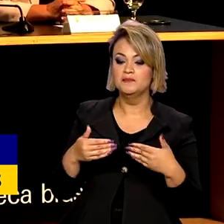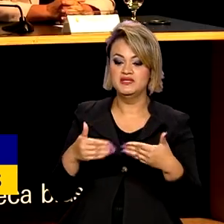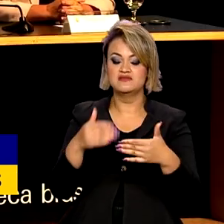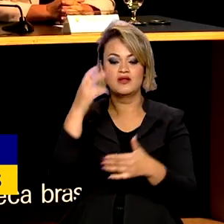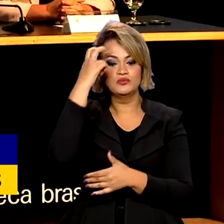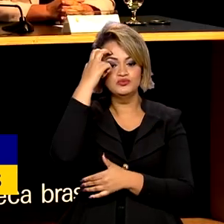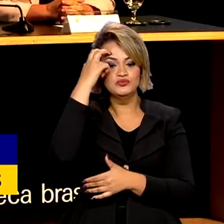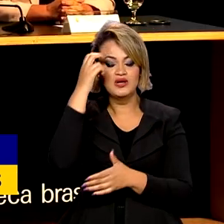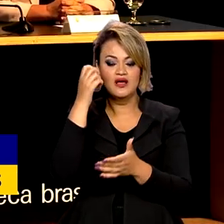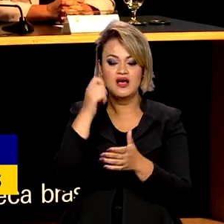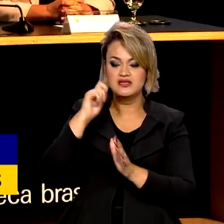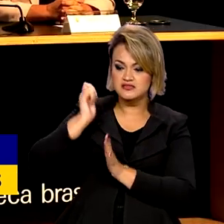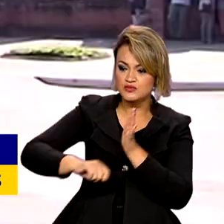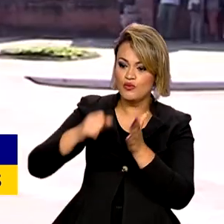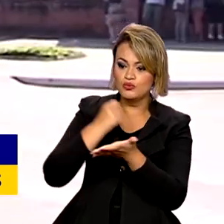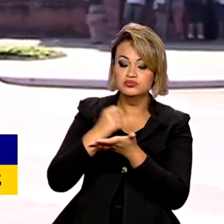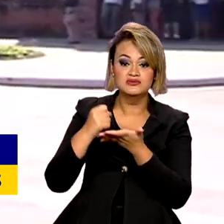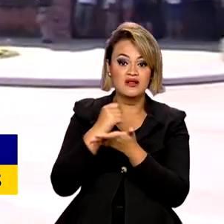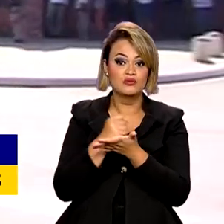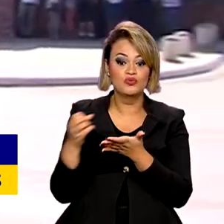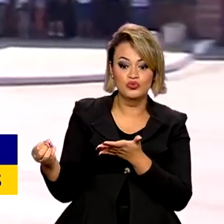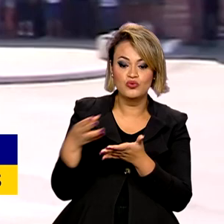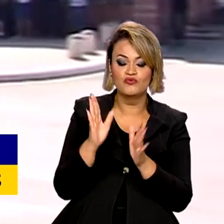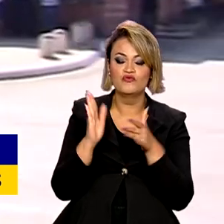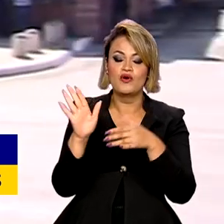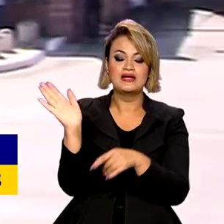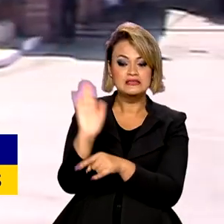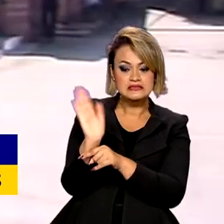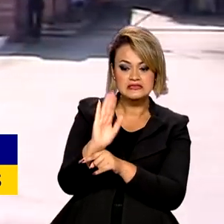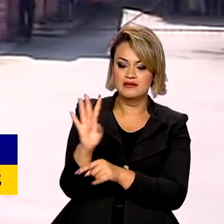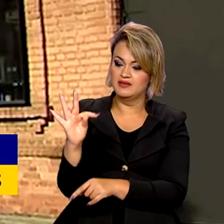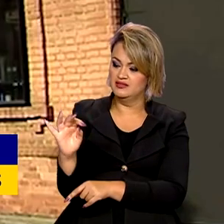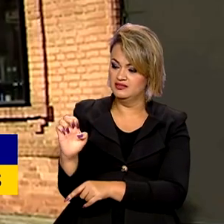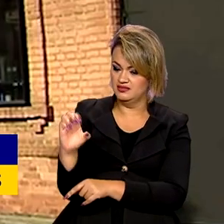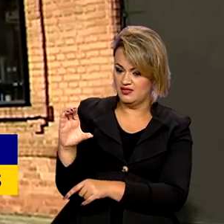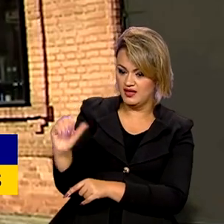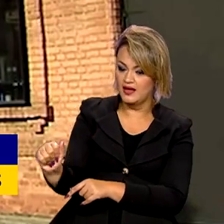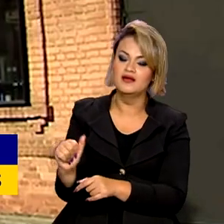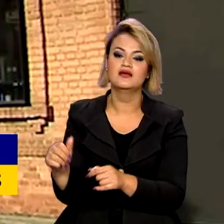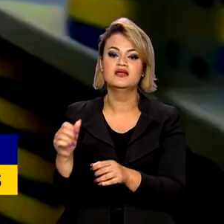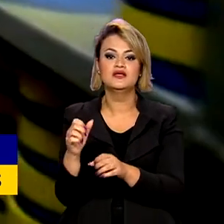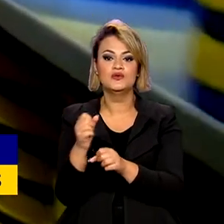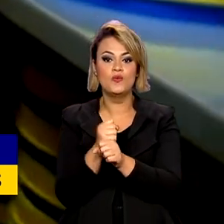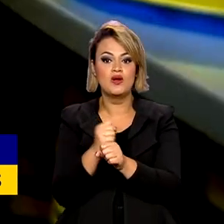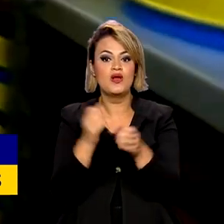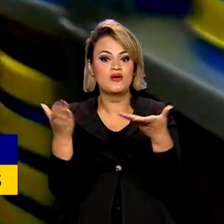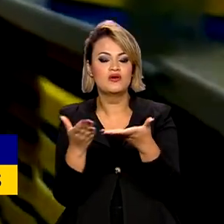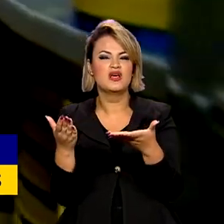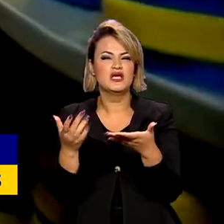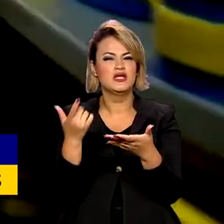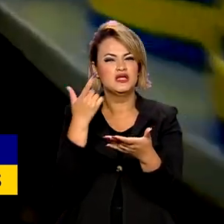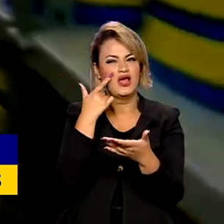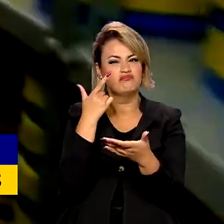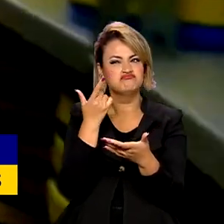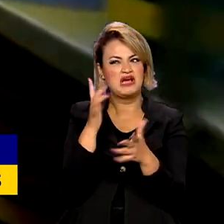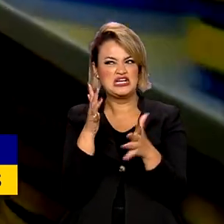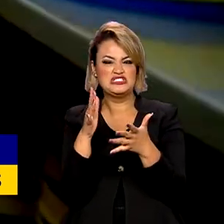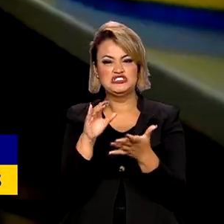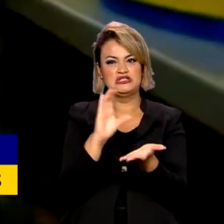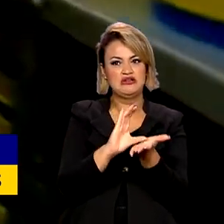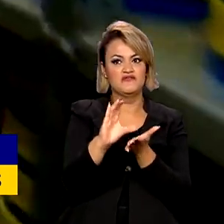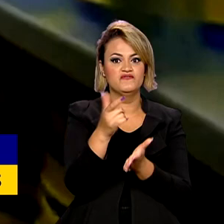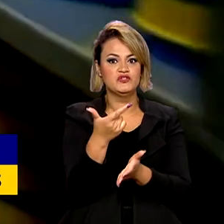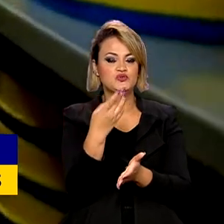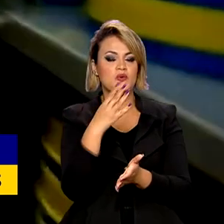assinou um novo contrato de gestão para a Cinemateca, que, em 2023, prevê um repasse de 24